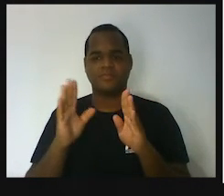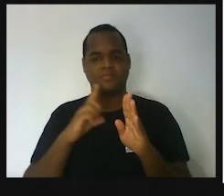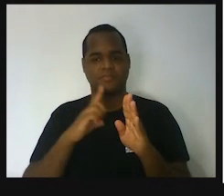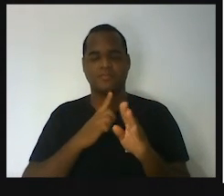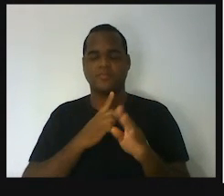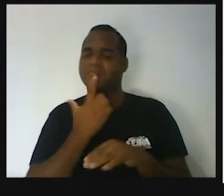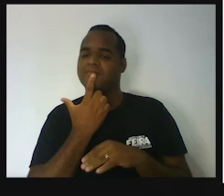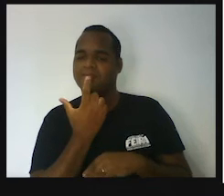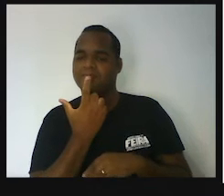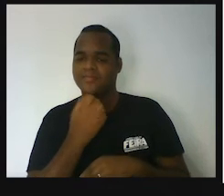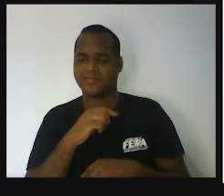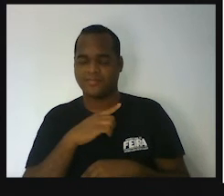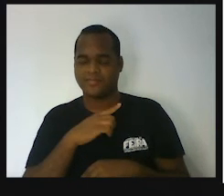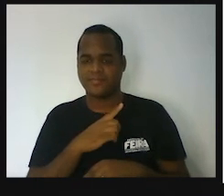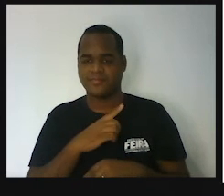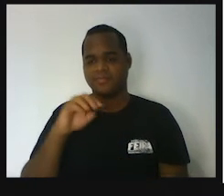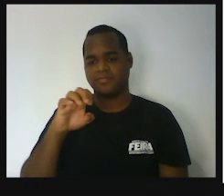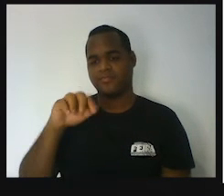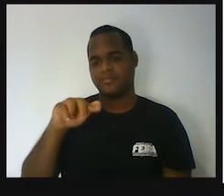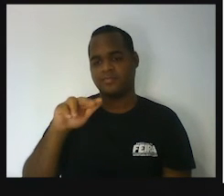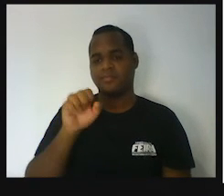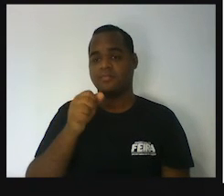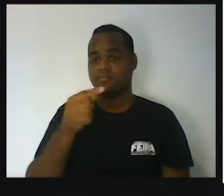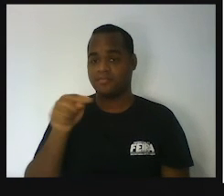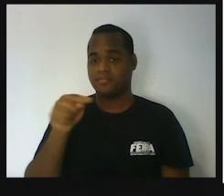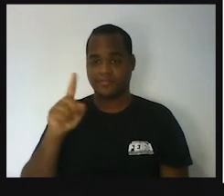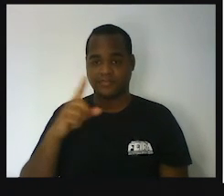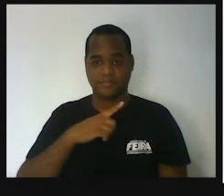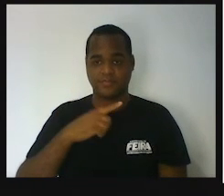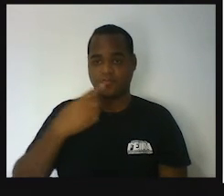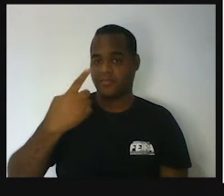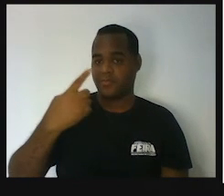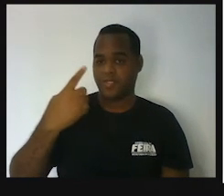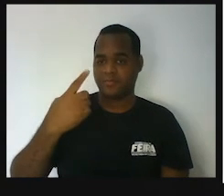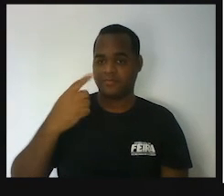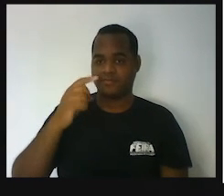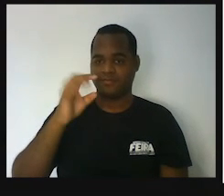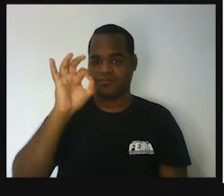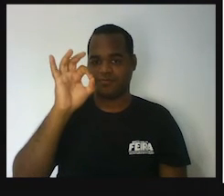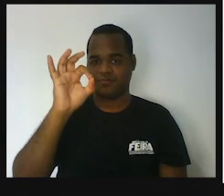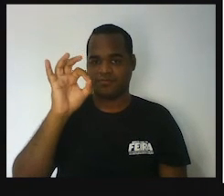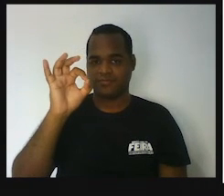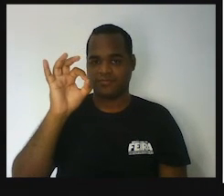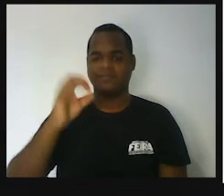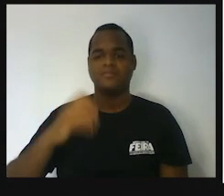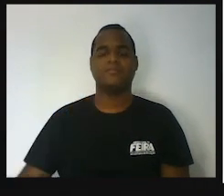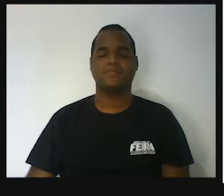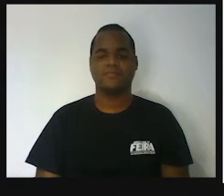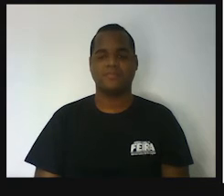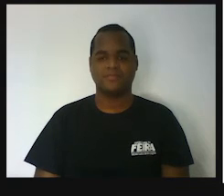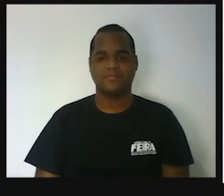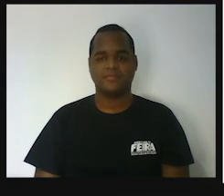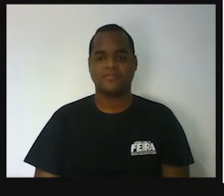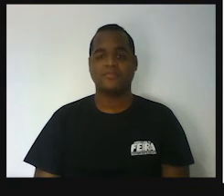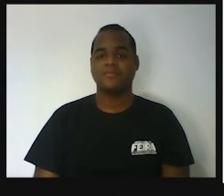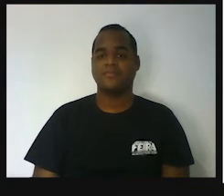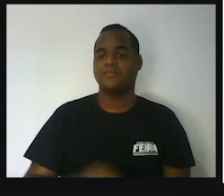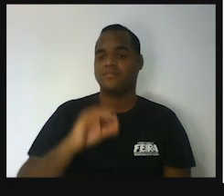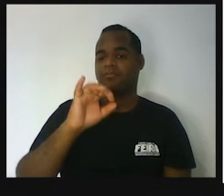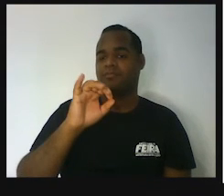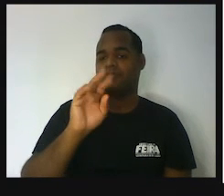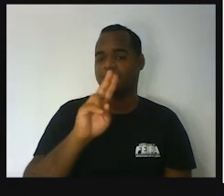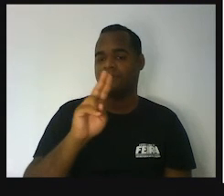ela é uma equação do primeiro grau e a incógnita, a